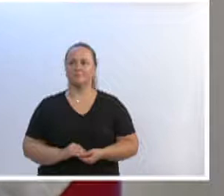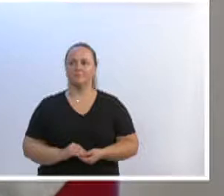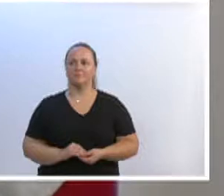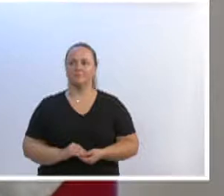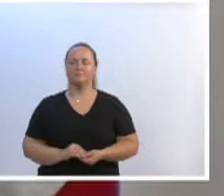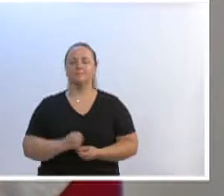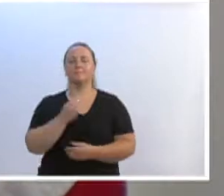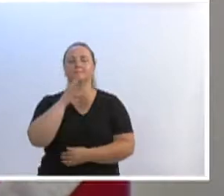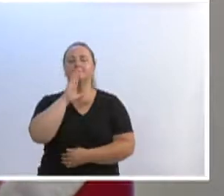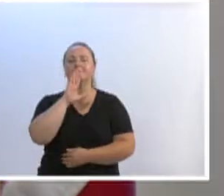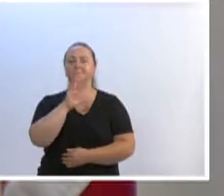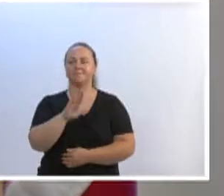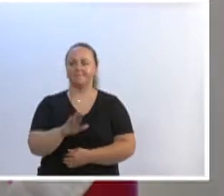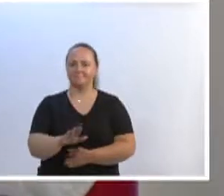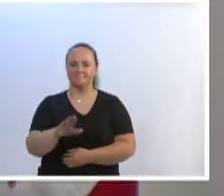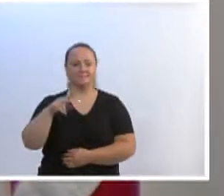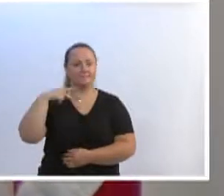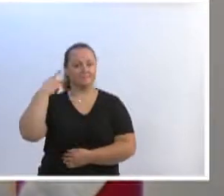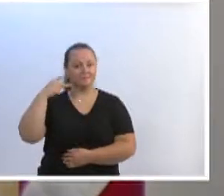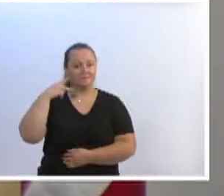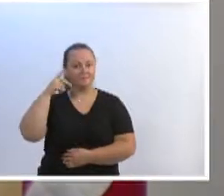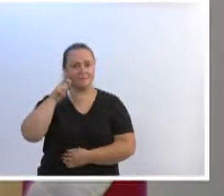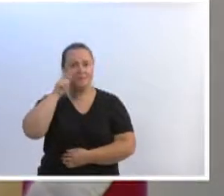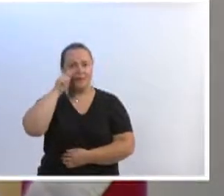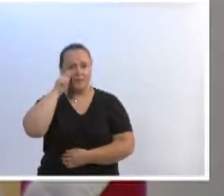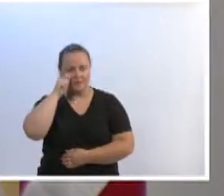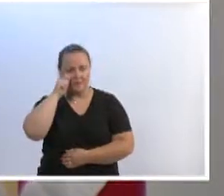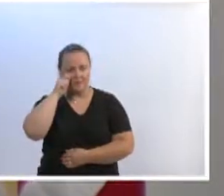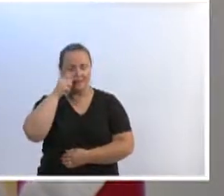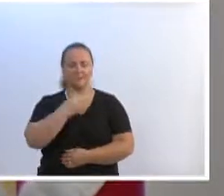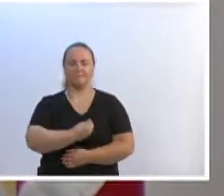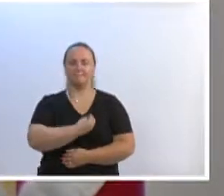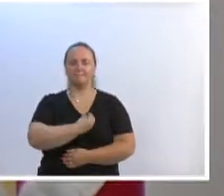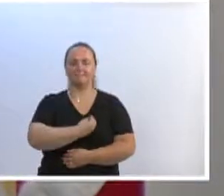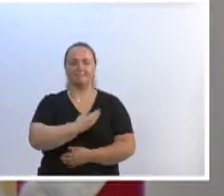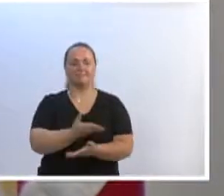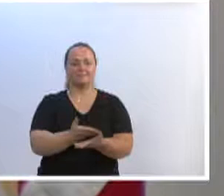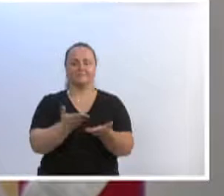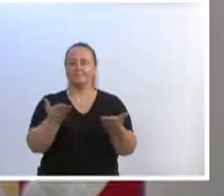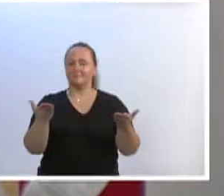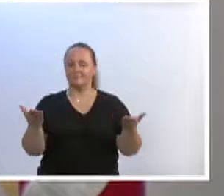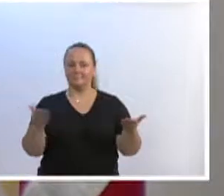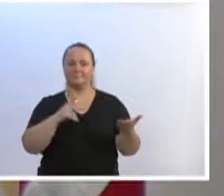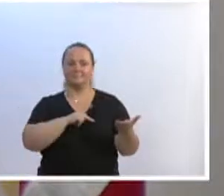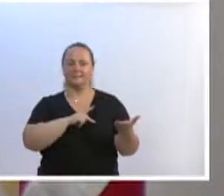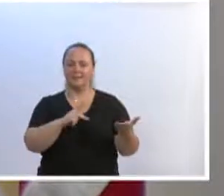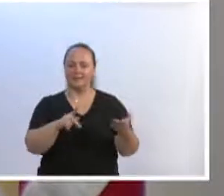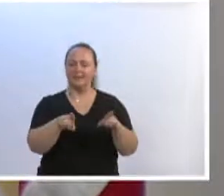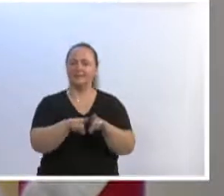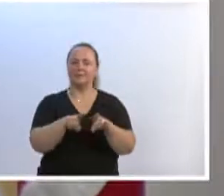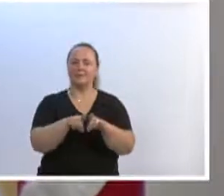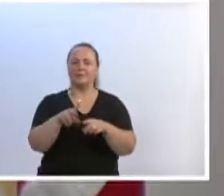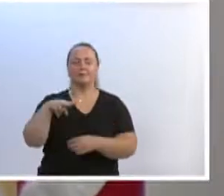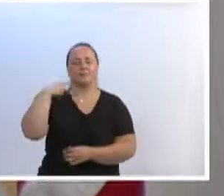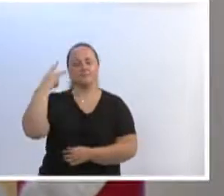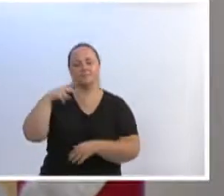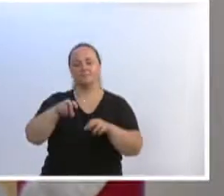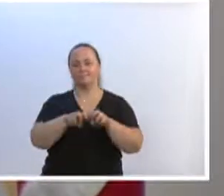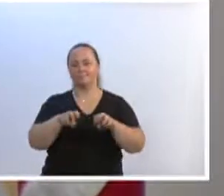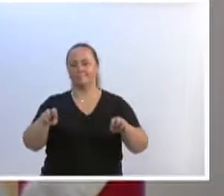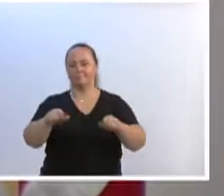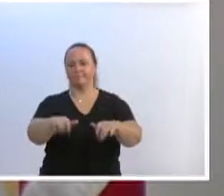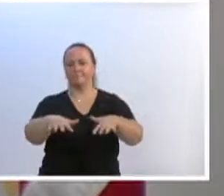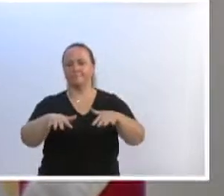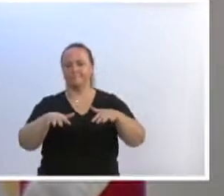Muito boa tarde, vereador Almir, presídio dos trabalhos do dia de hoje, vereadores que aqui nos encontram, que estão presentes na plenária, quem nos